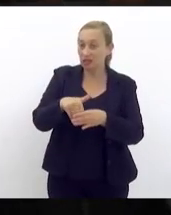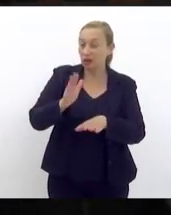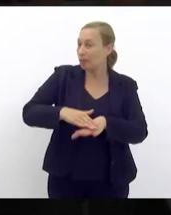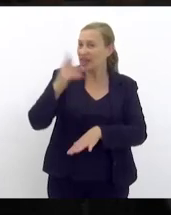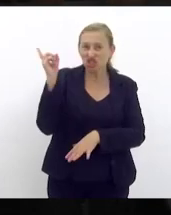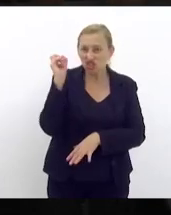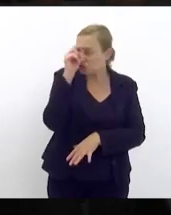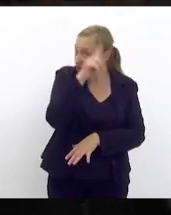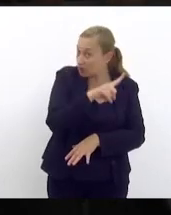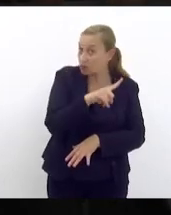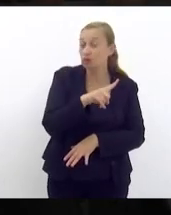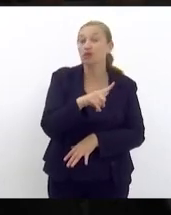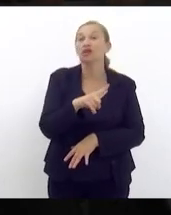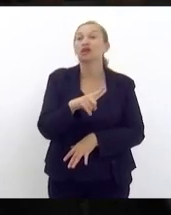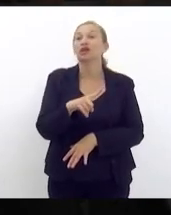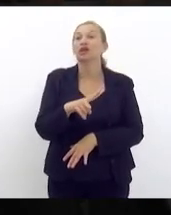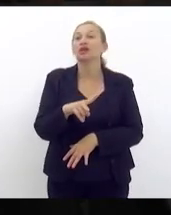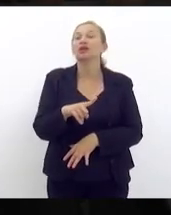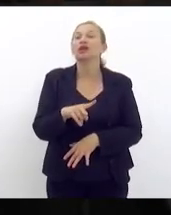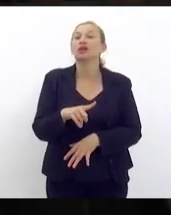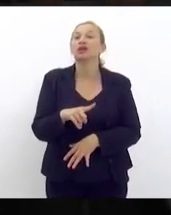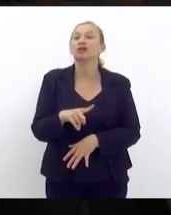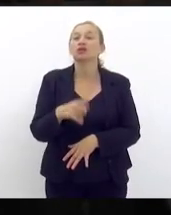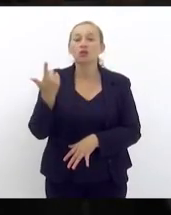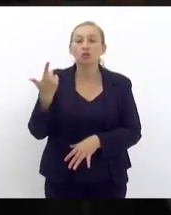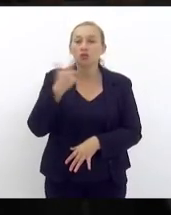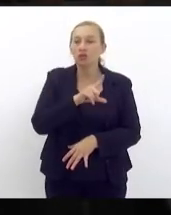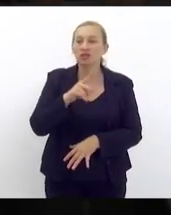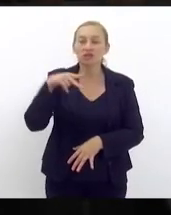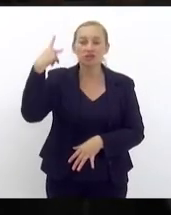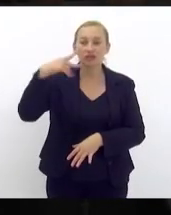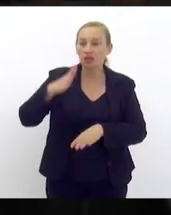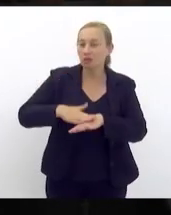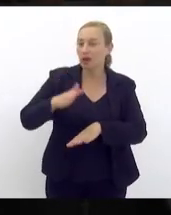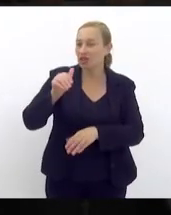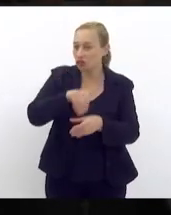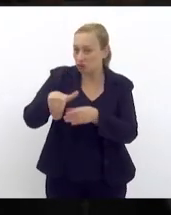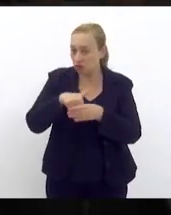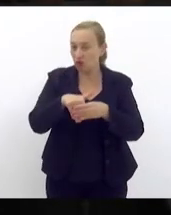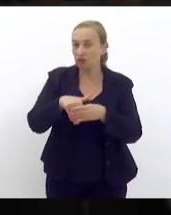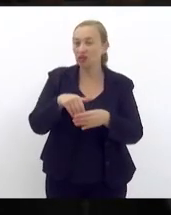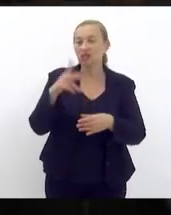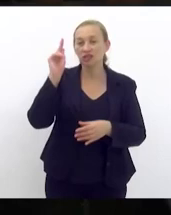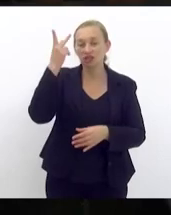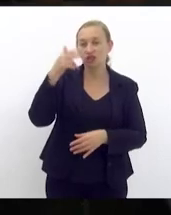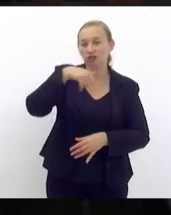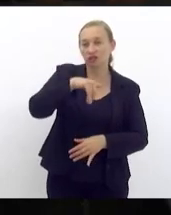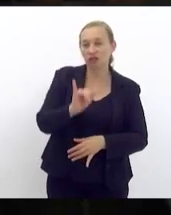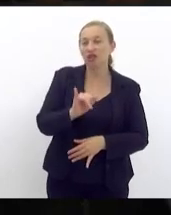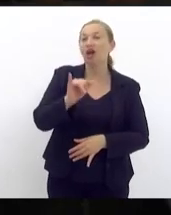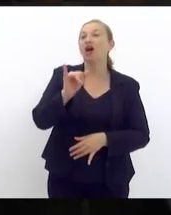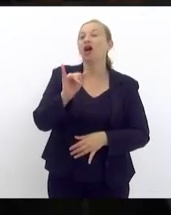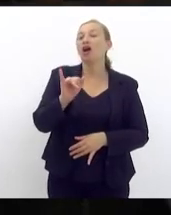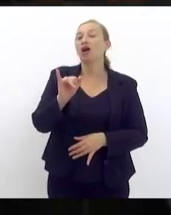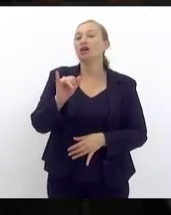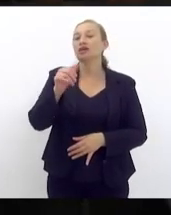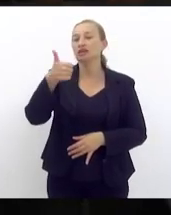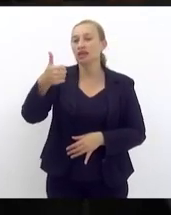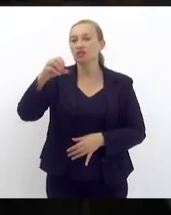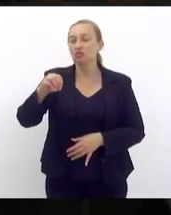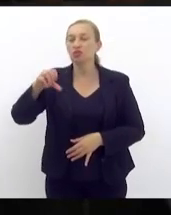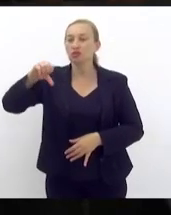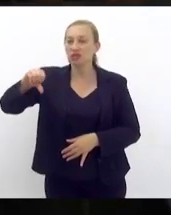difícil do que a eleição e consegui ser o vereador mais votado da história de Nova Iguaçu com 10.962 votos